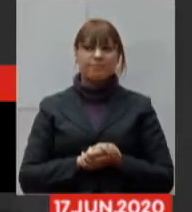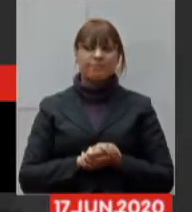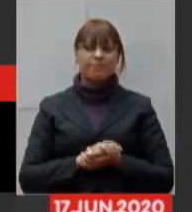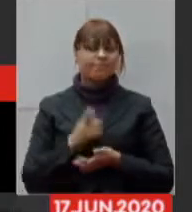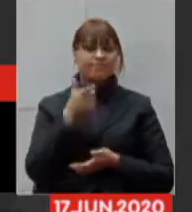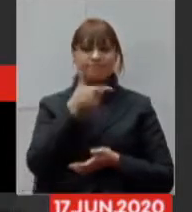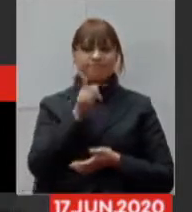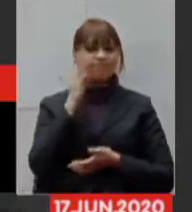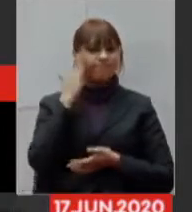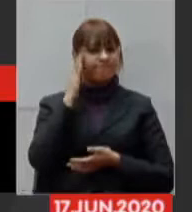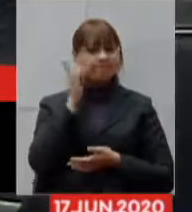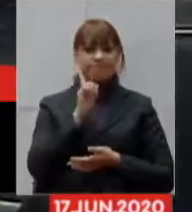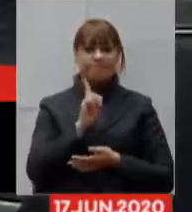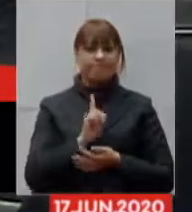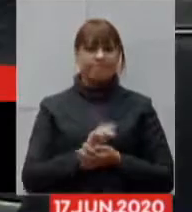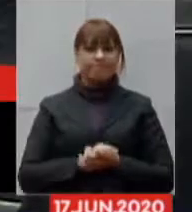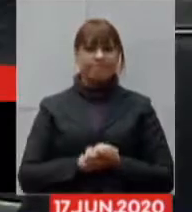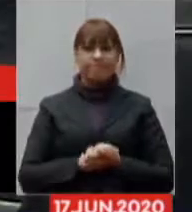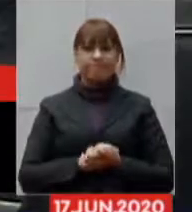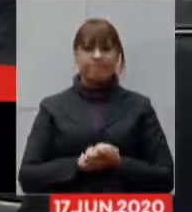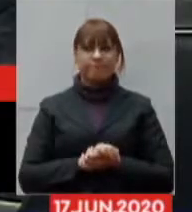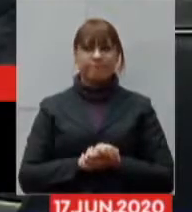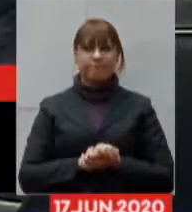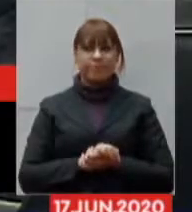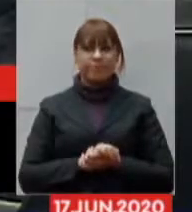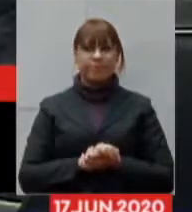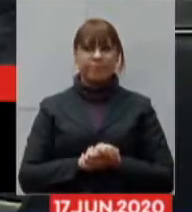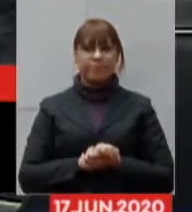com muita alegria a passar